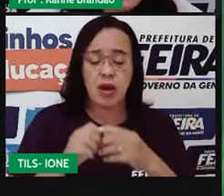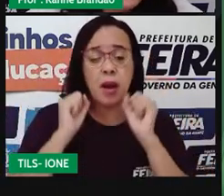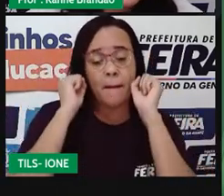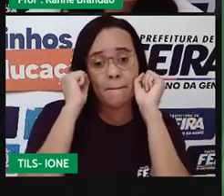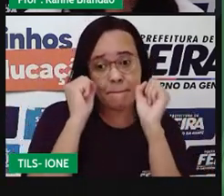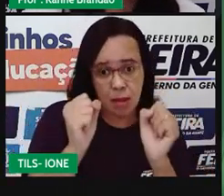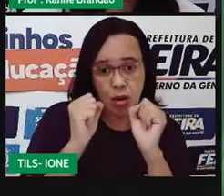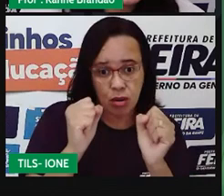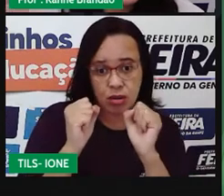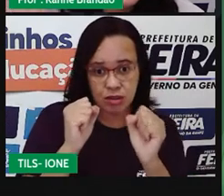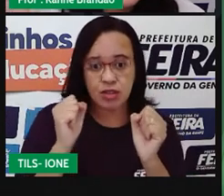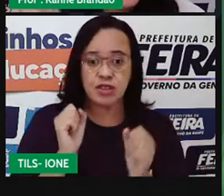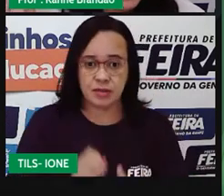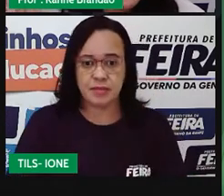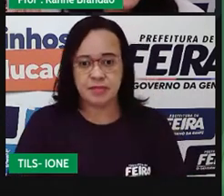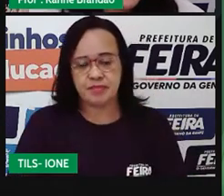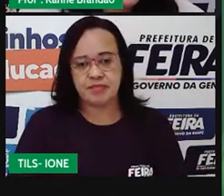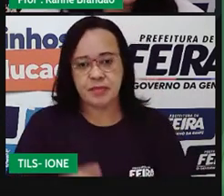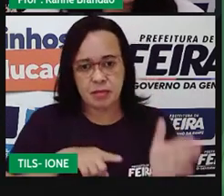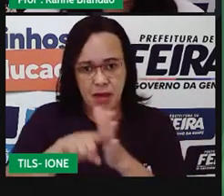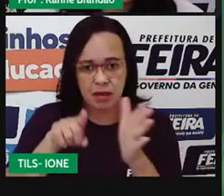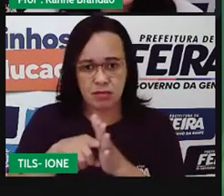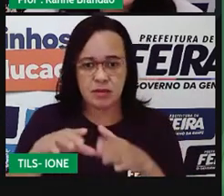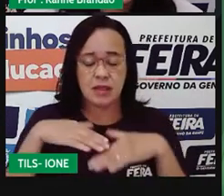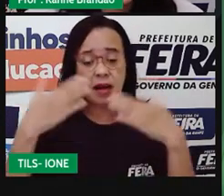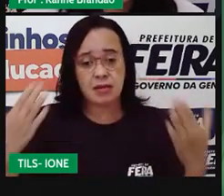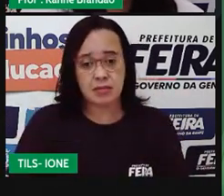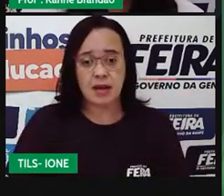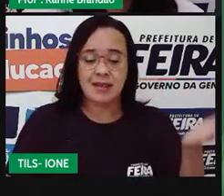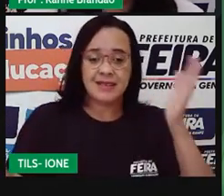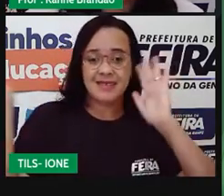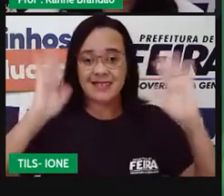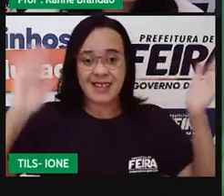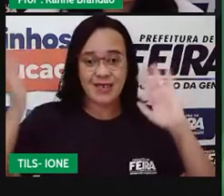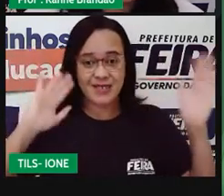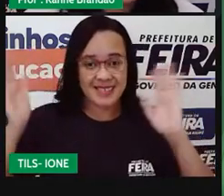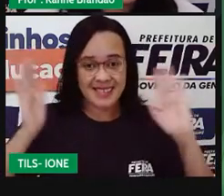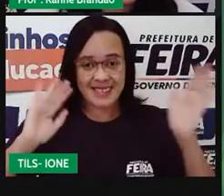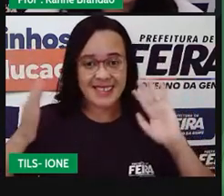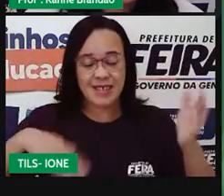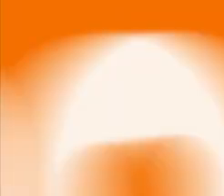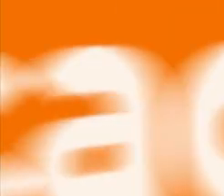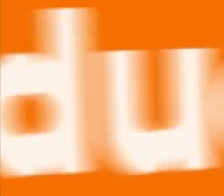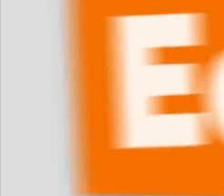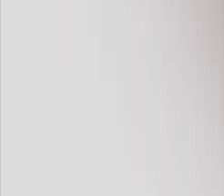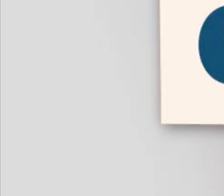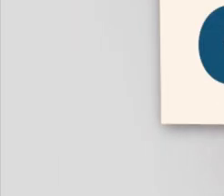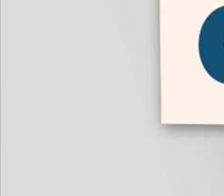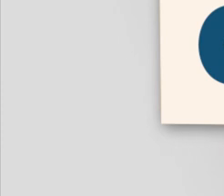informações. No mais, tchauzinho, obrigada e finalizamos por aqui.